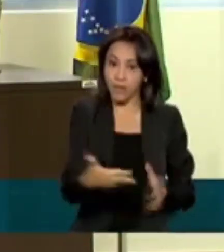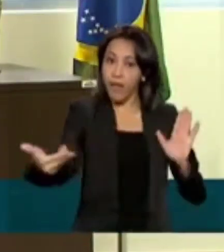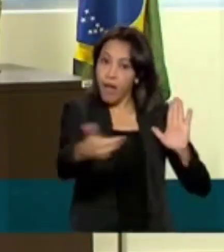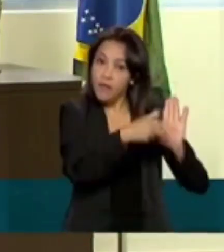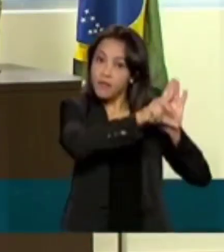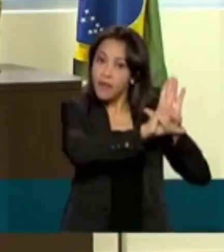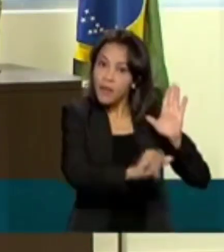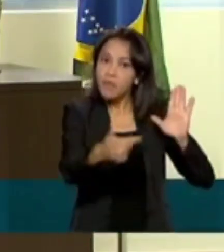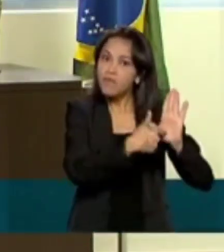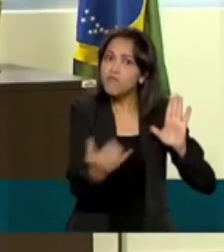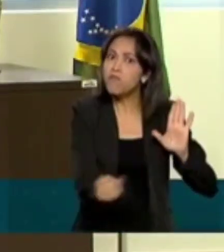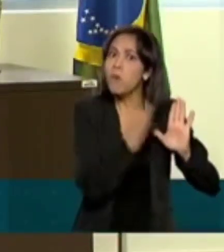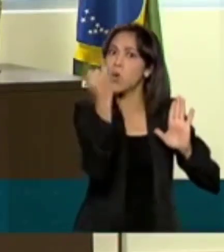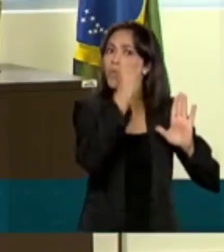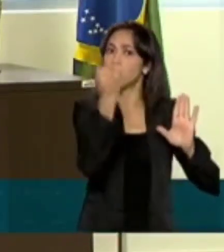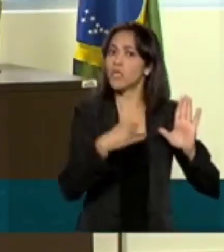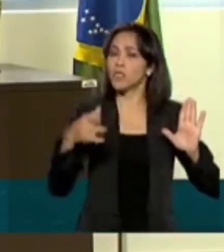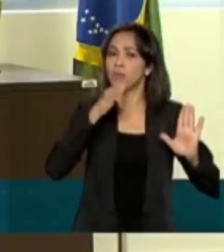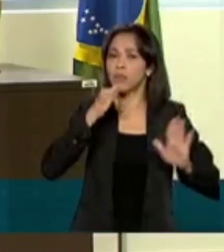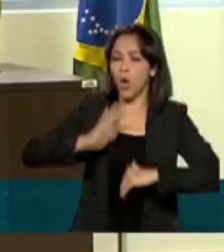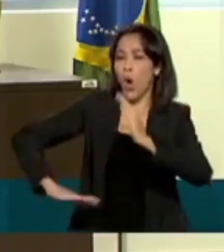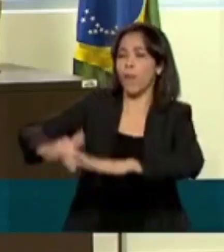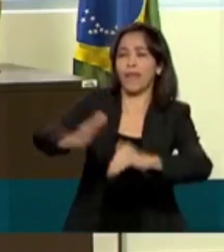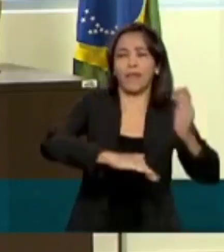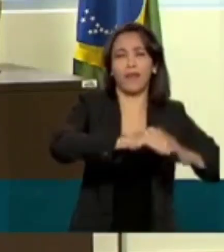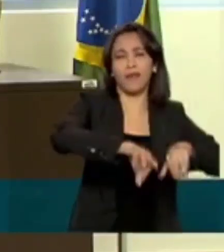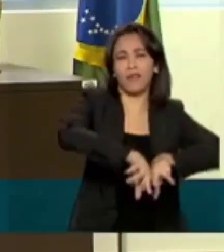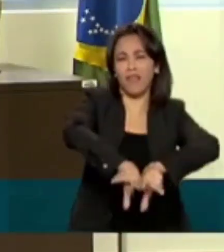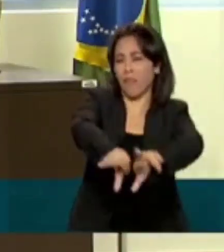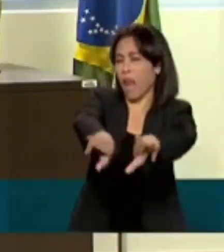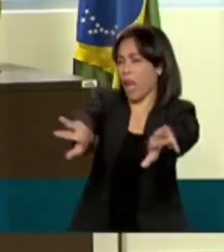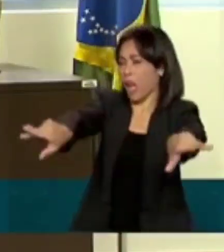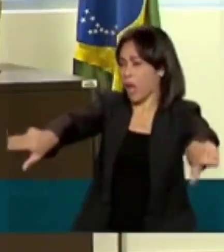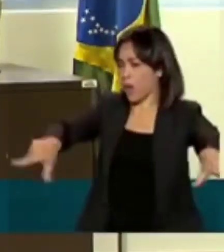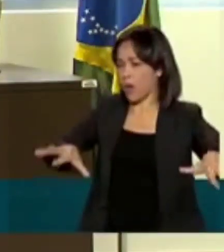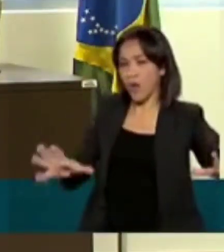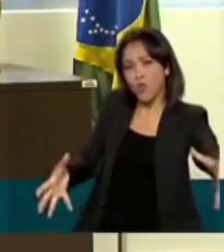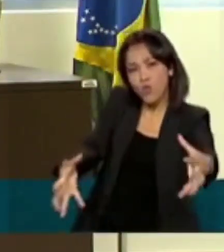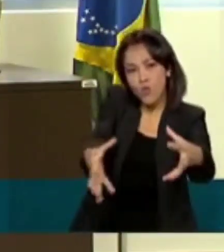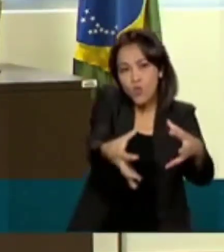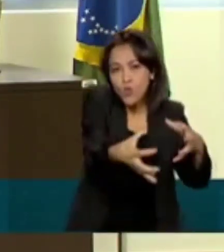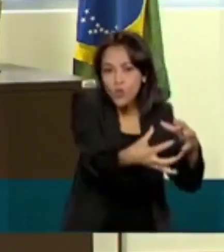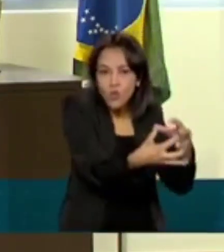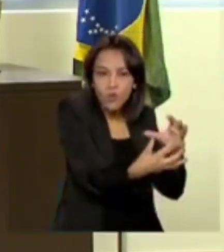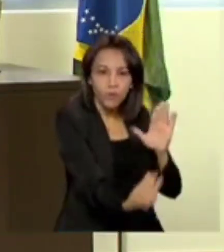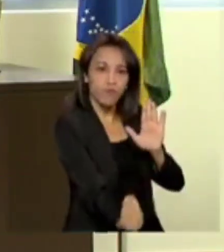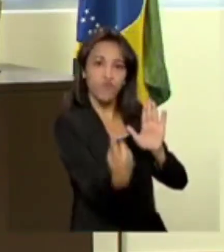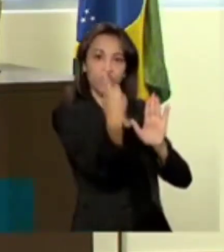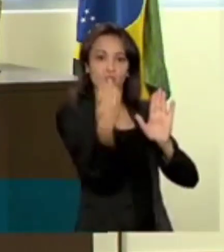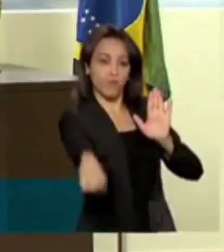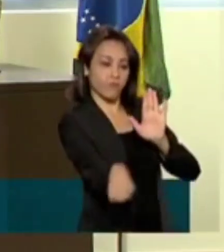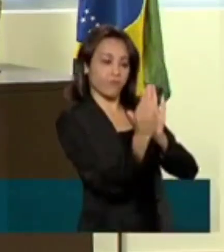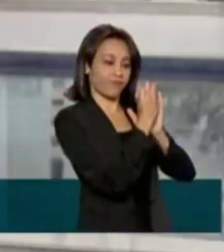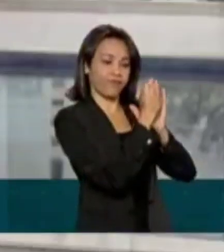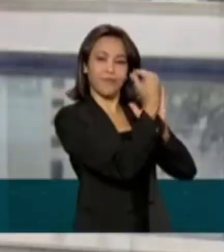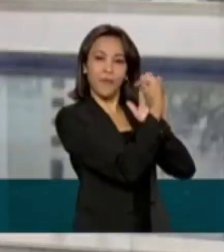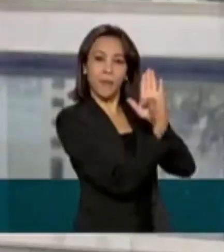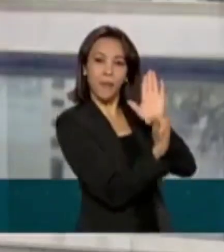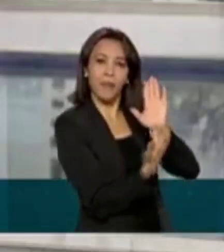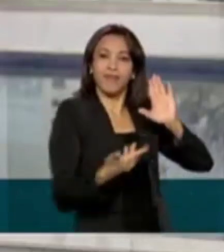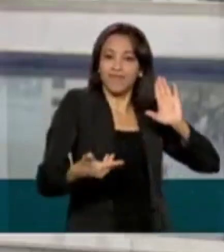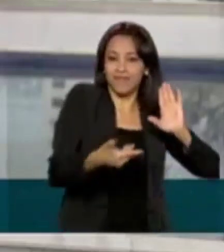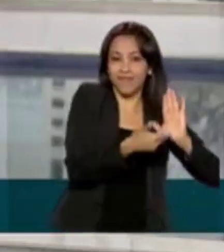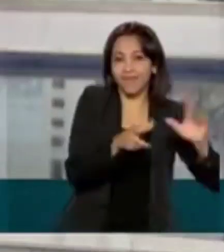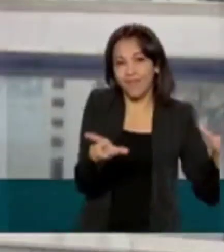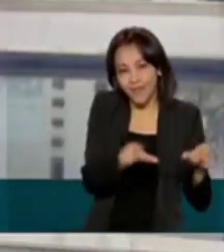juntar competências que estavam espalhadas em outras instituições dentro de um guarda-chuva só, que é o CAD. Com a